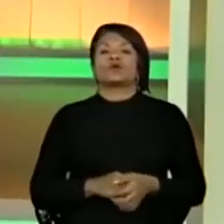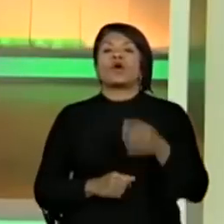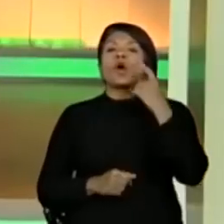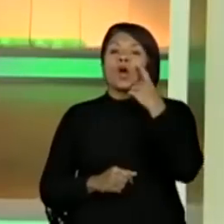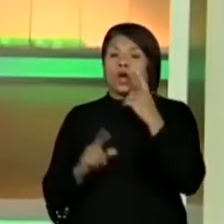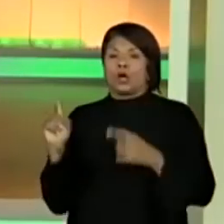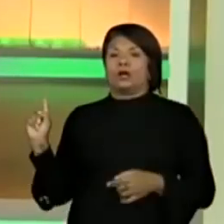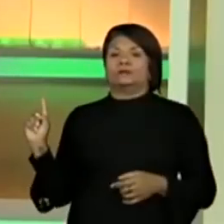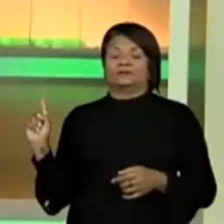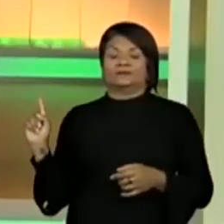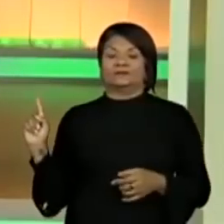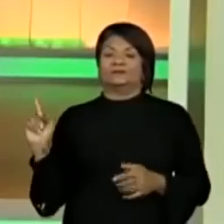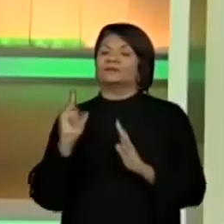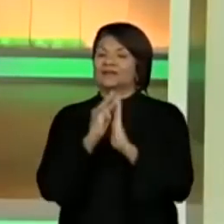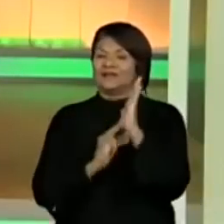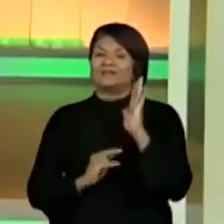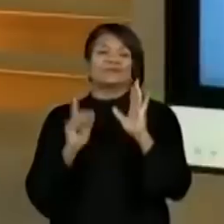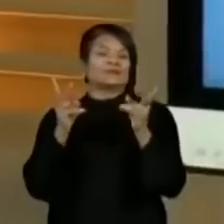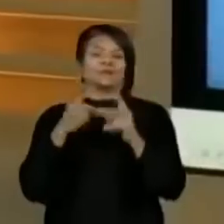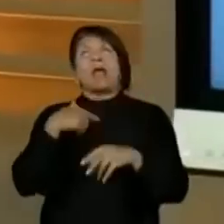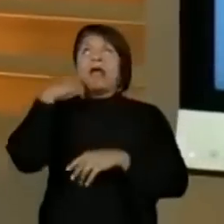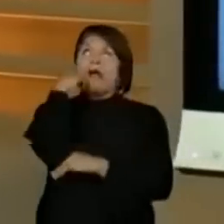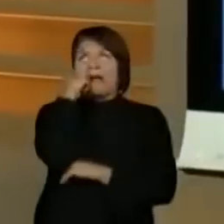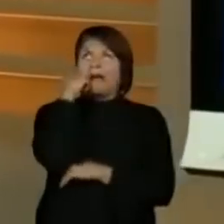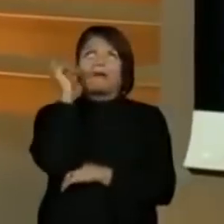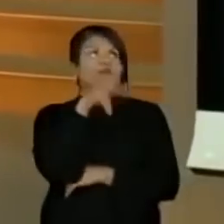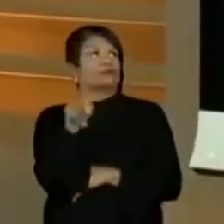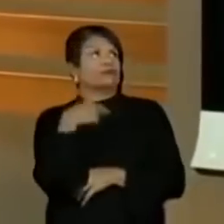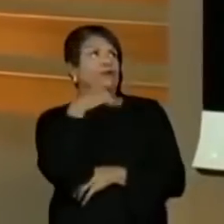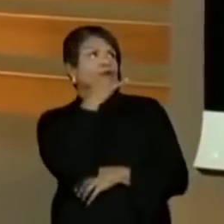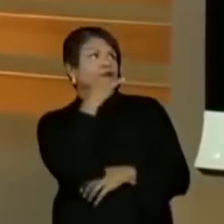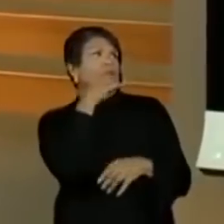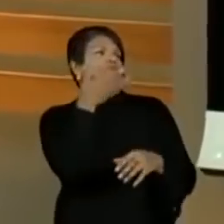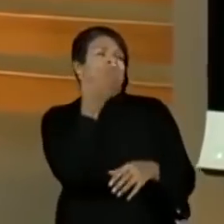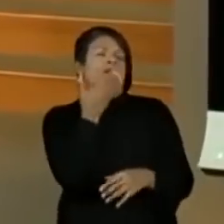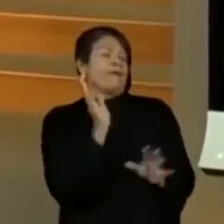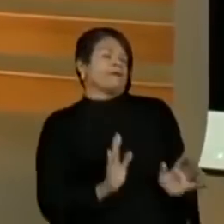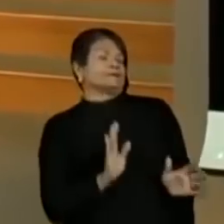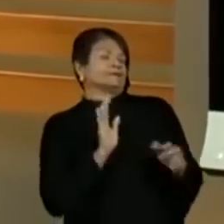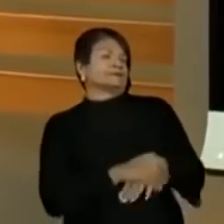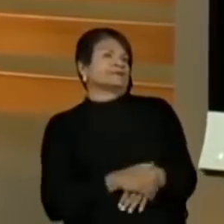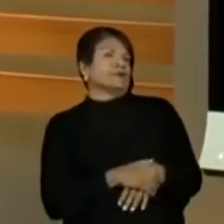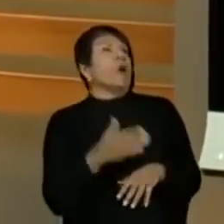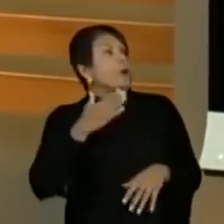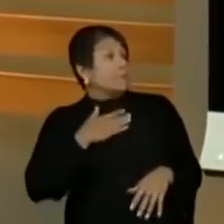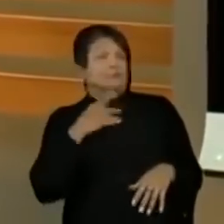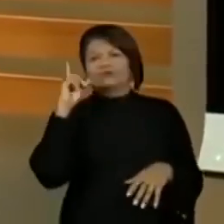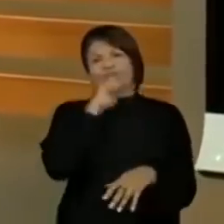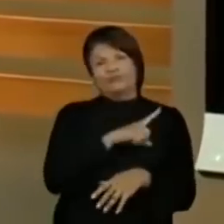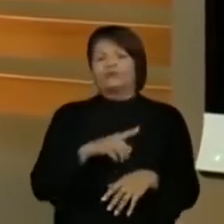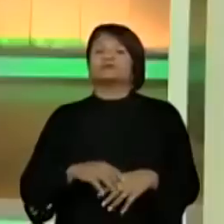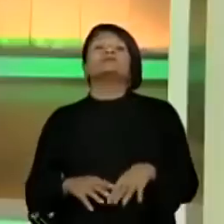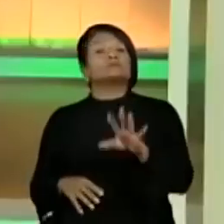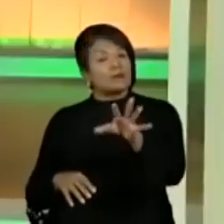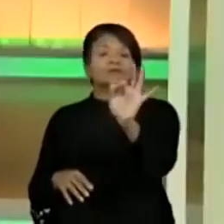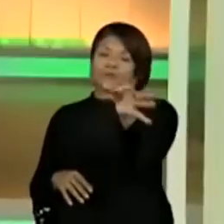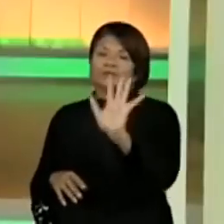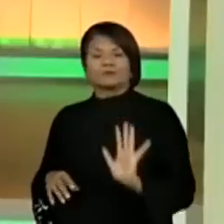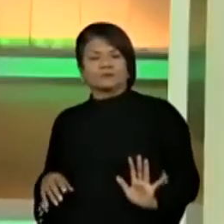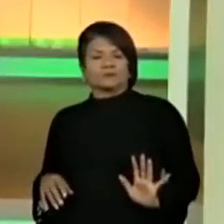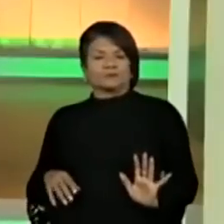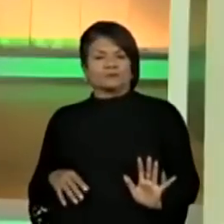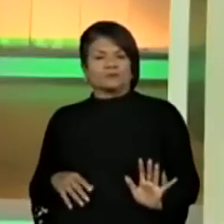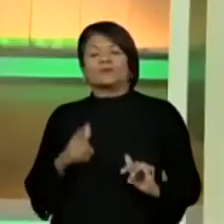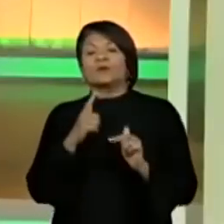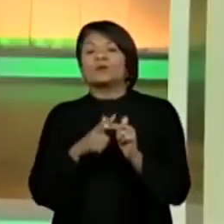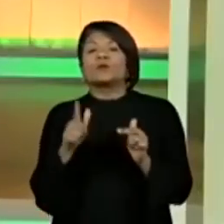o texto que eu trouxe. Sempre é assim, né? Ah, professora, o exemplo que a senhora dá é super fácil e o nosso exercício é difícil. É, é isso mesmo. O